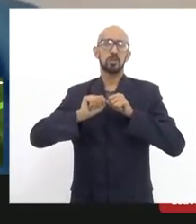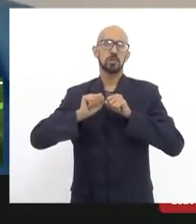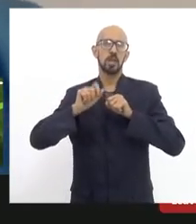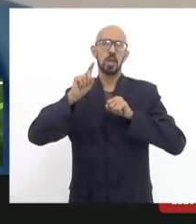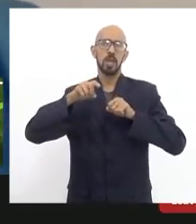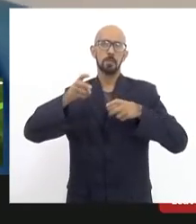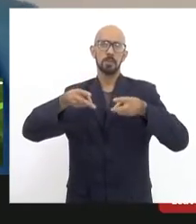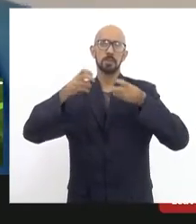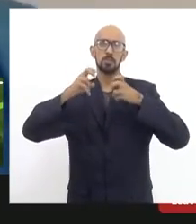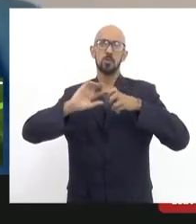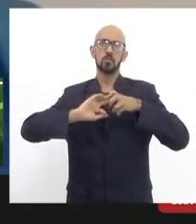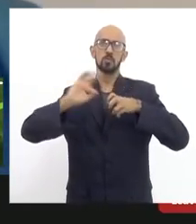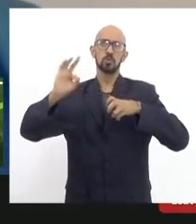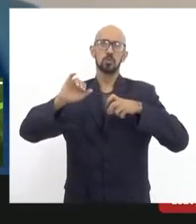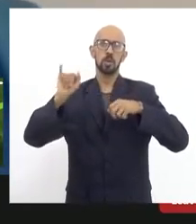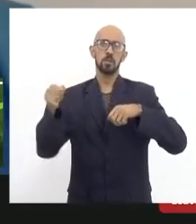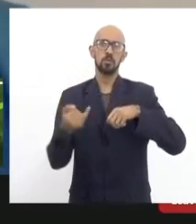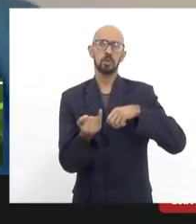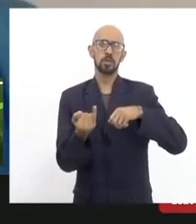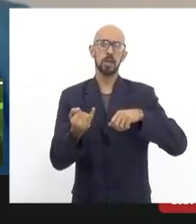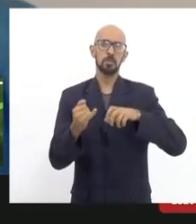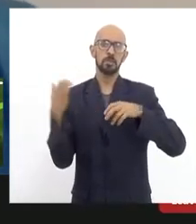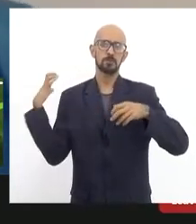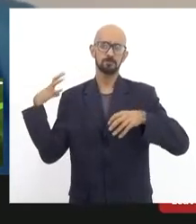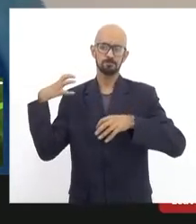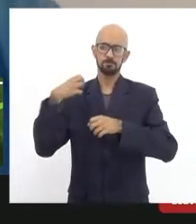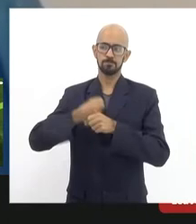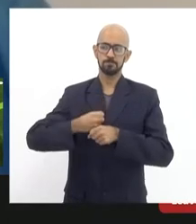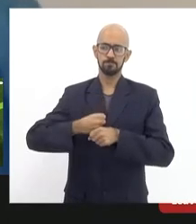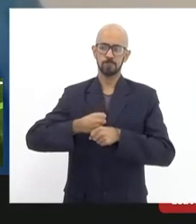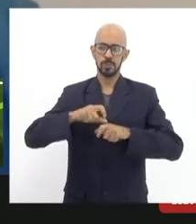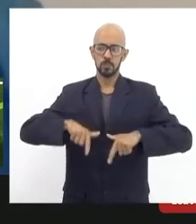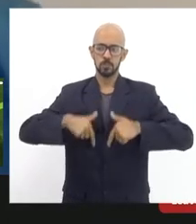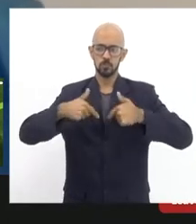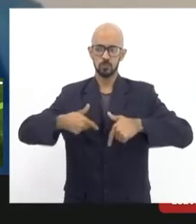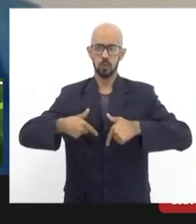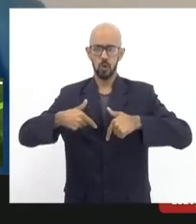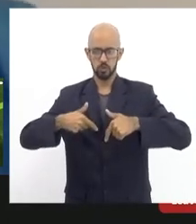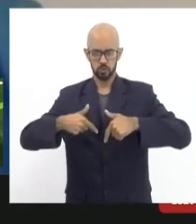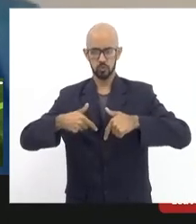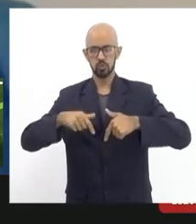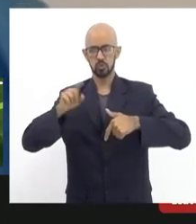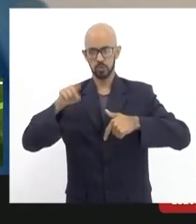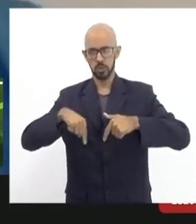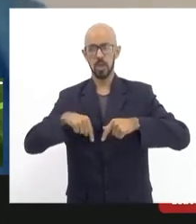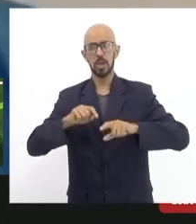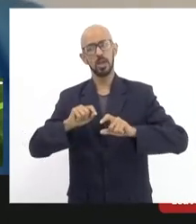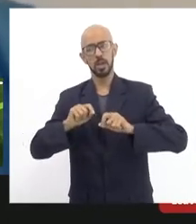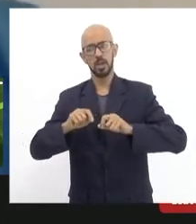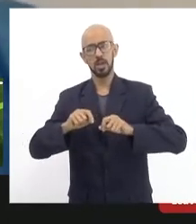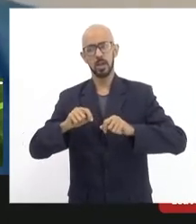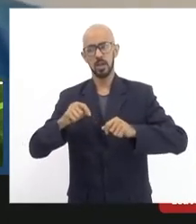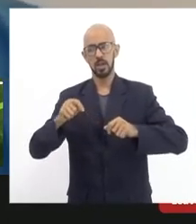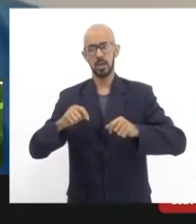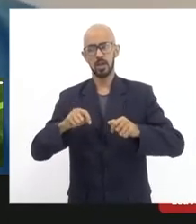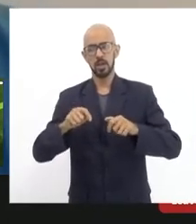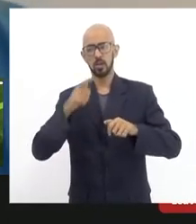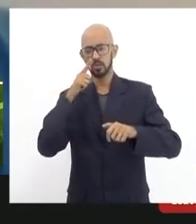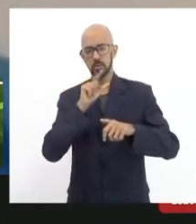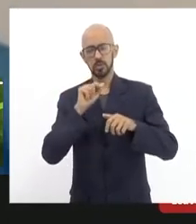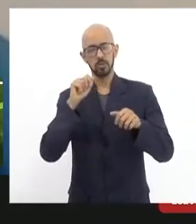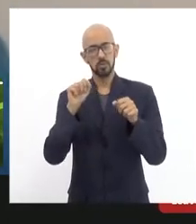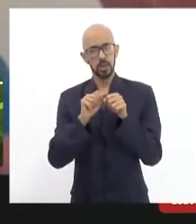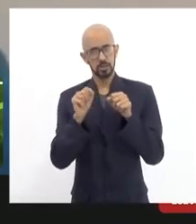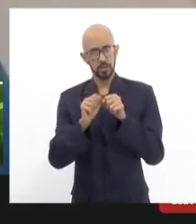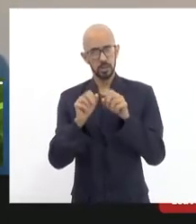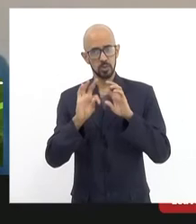aproveitar essa instância para somar esforços são os esforços que o Ministério Público está tentando fazer de cumprir a sentença sem prejuízo repito eu